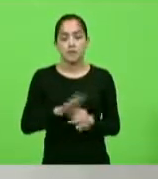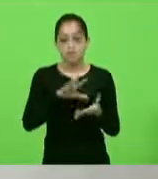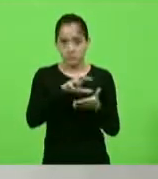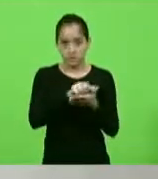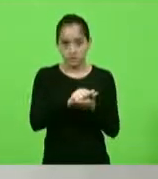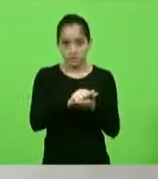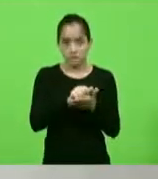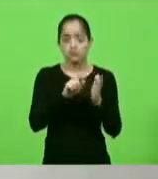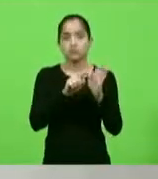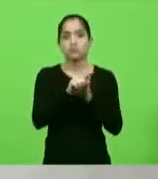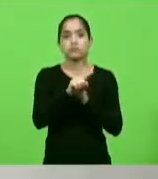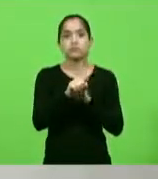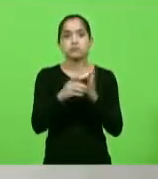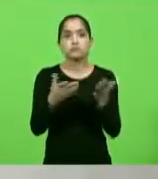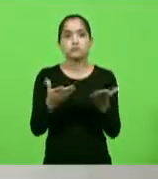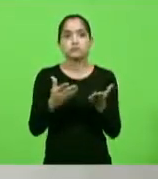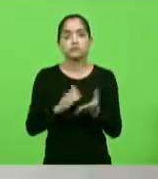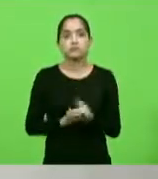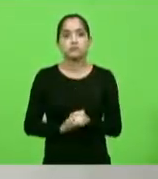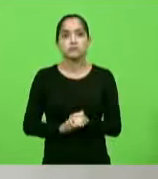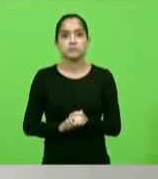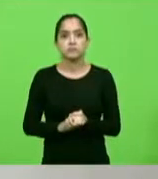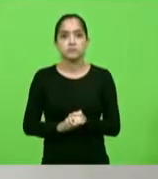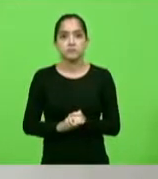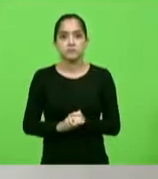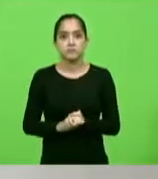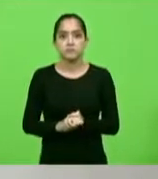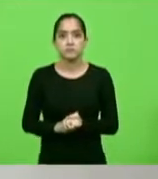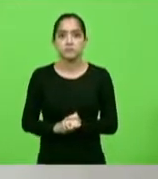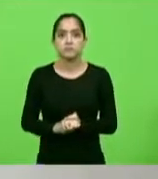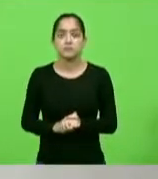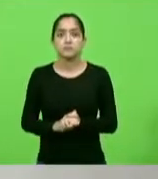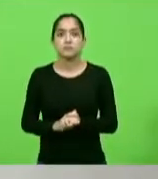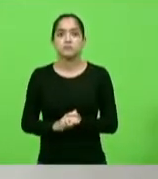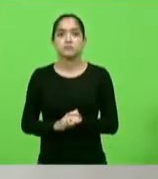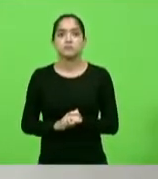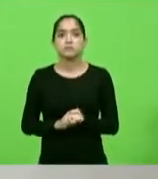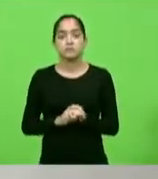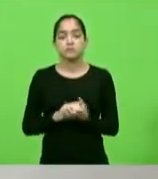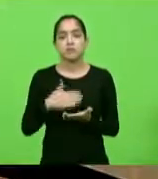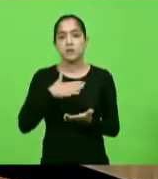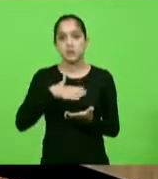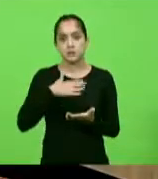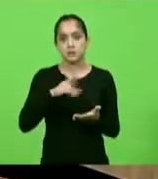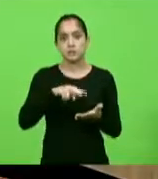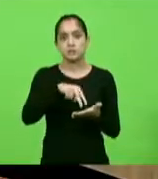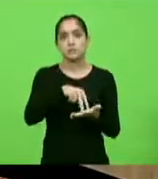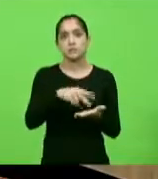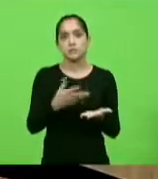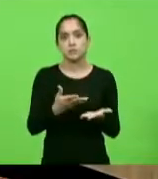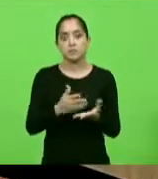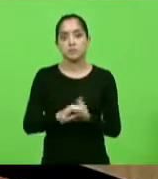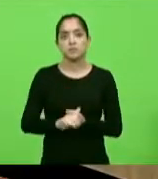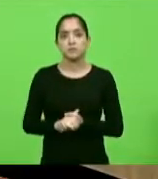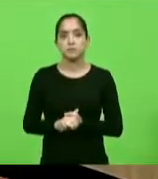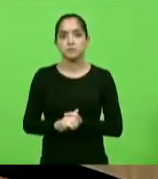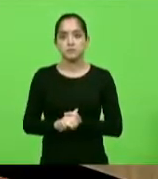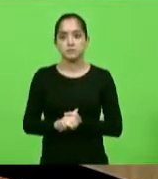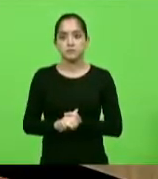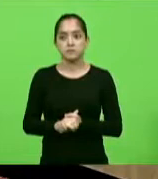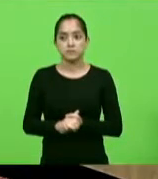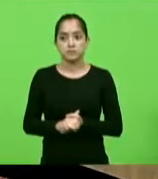fará o uso da palavra? Se o meu bloco permitir, eu gostaria de fazer uso da palavra. Ok,